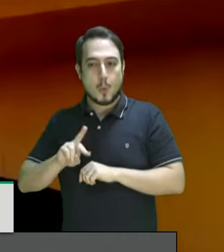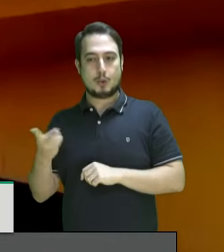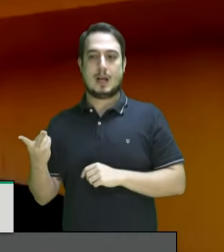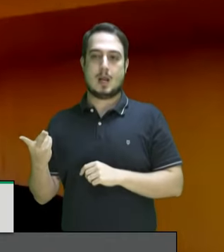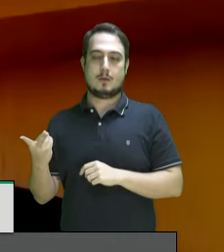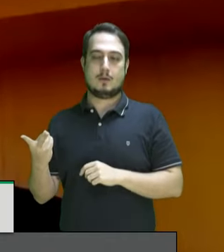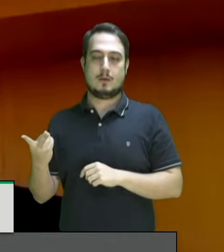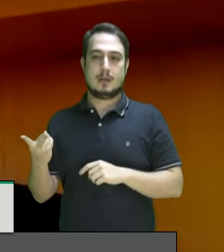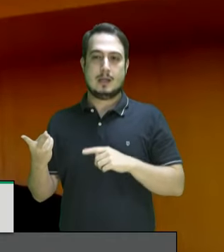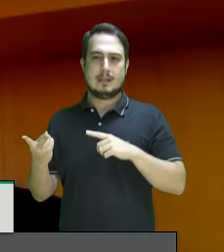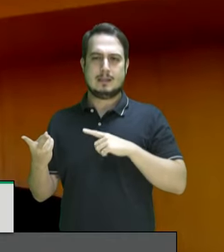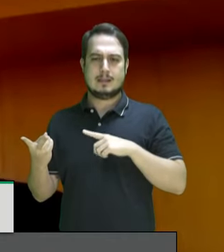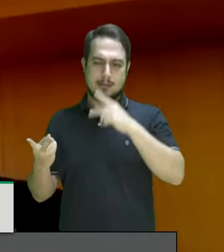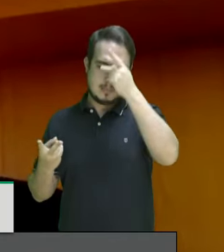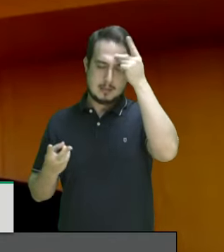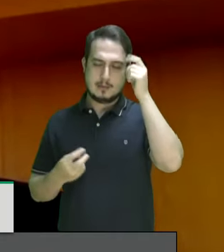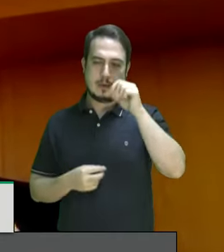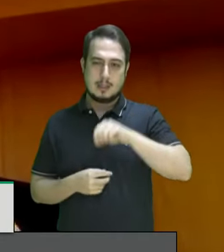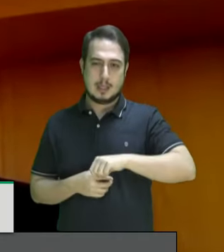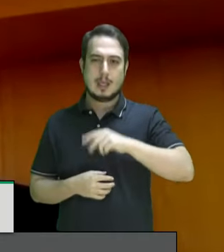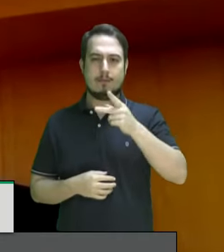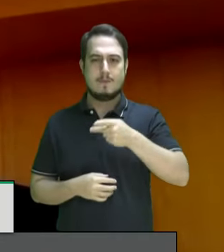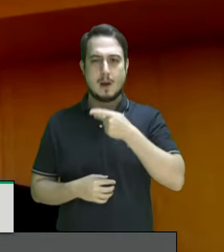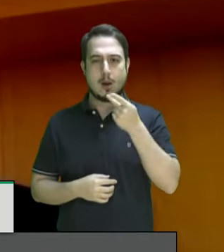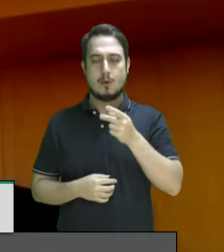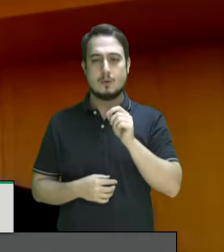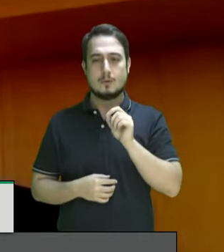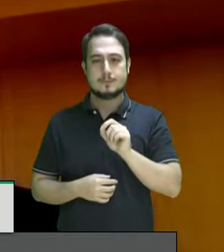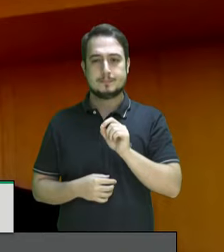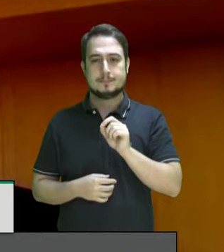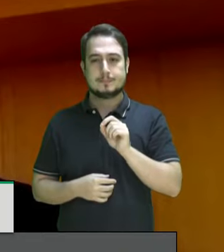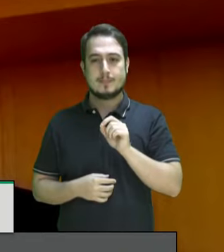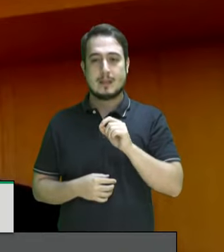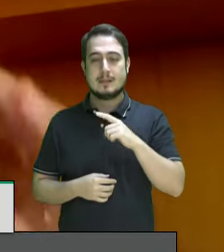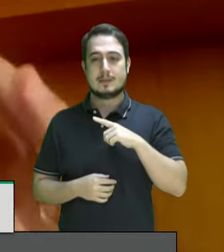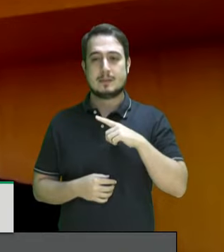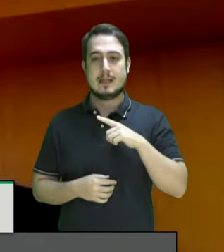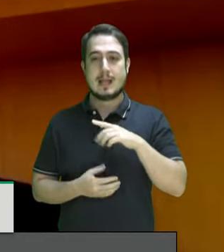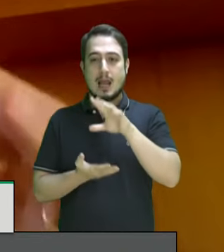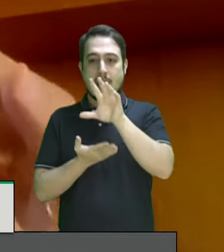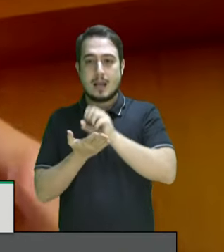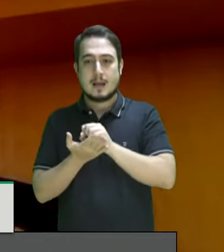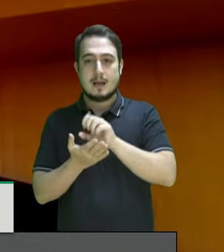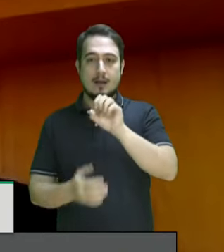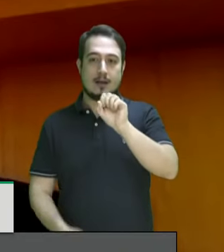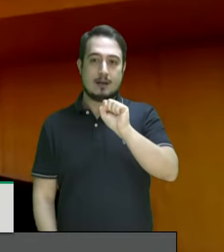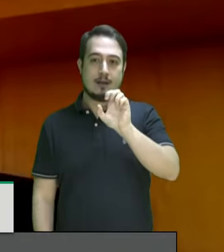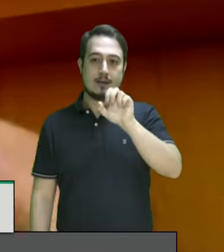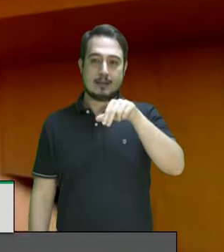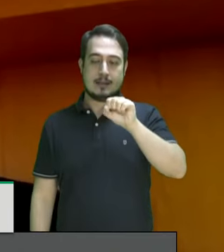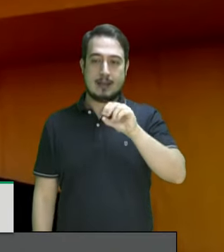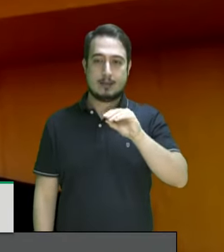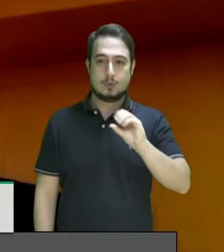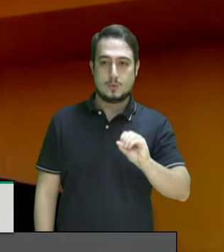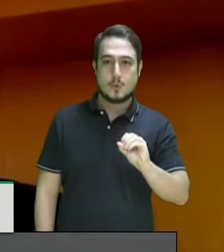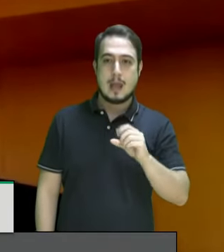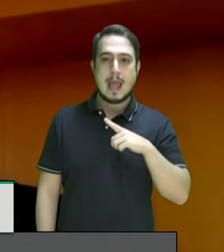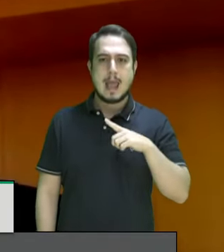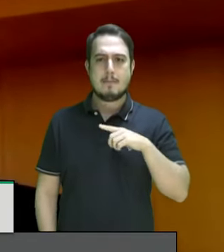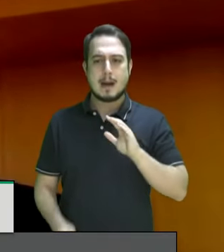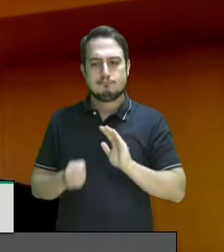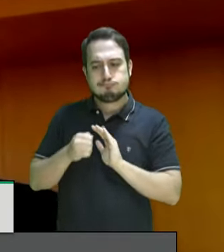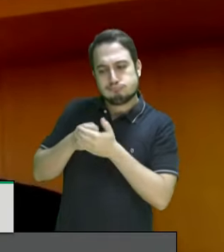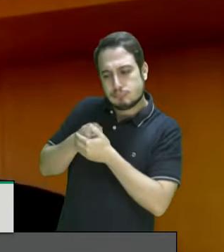razão aqui quem disse que a não realização do censo é sim para ocultar dados